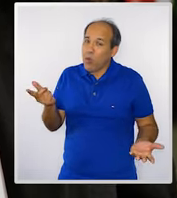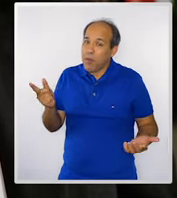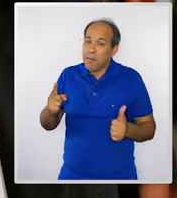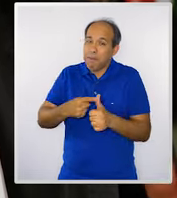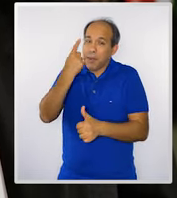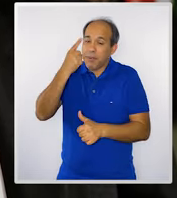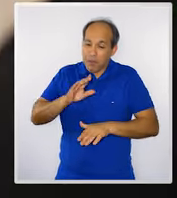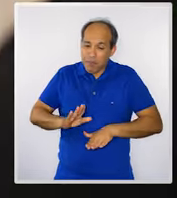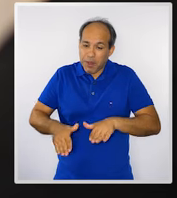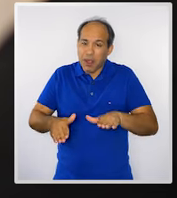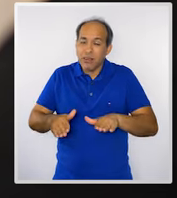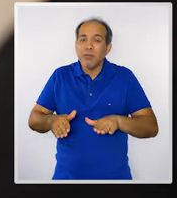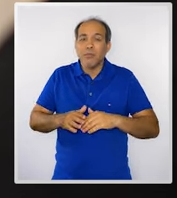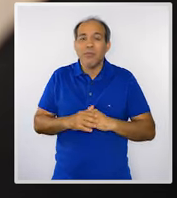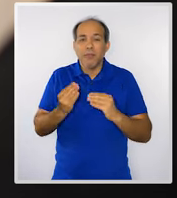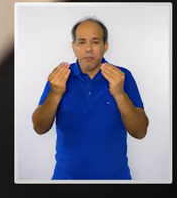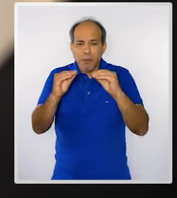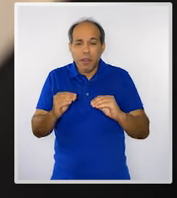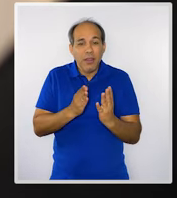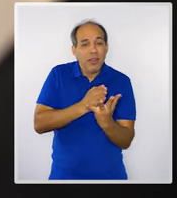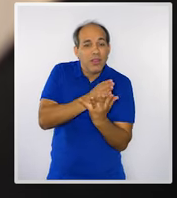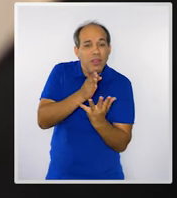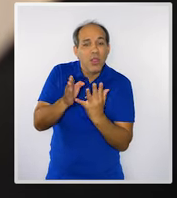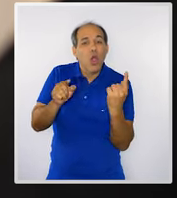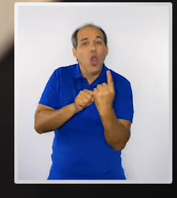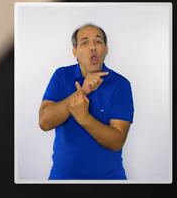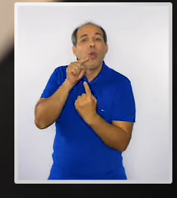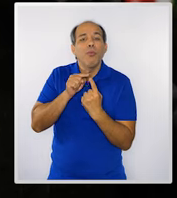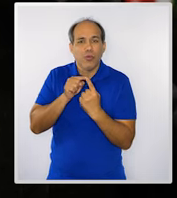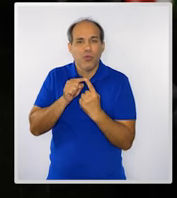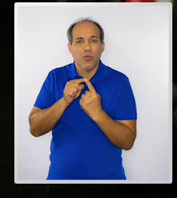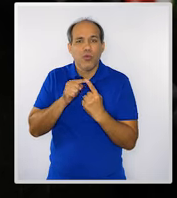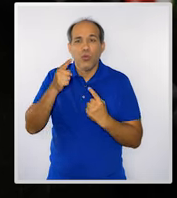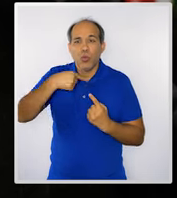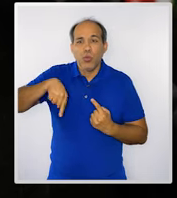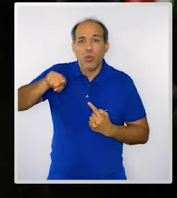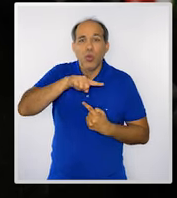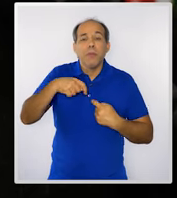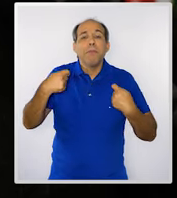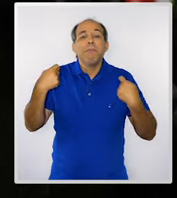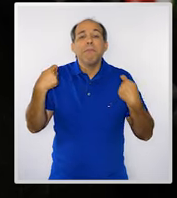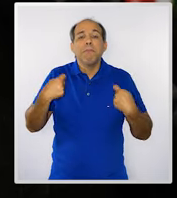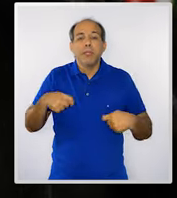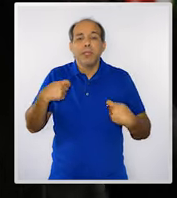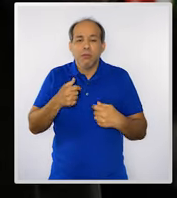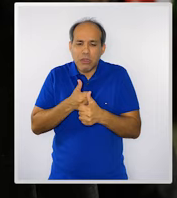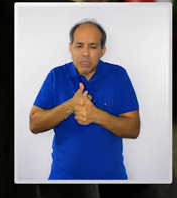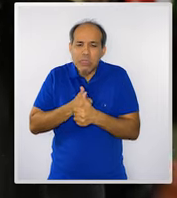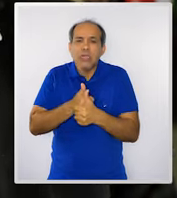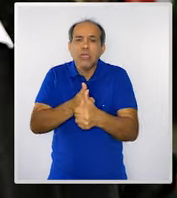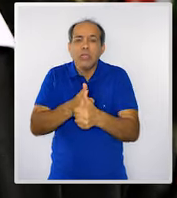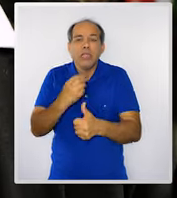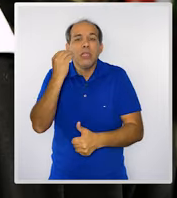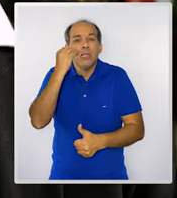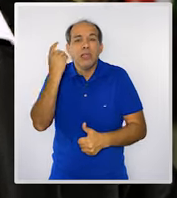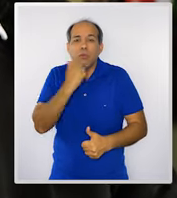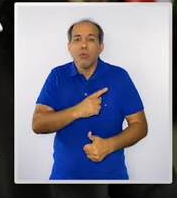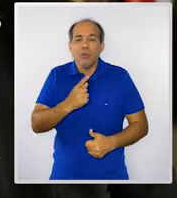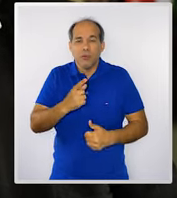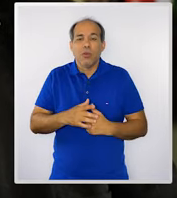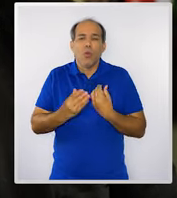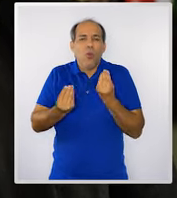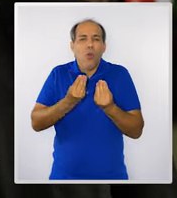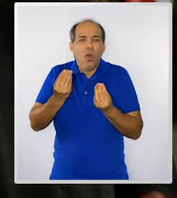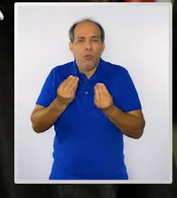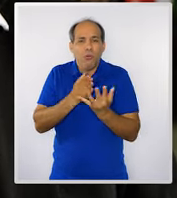primeiros passos? Primeiro, é definir as metas que a gente deve alcançar, tentar alcançar. Quais são